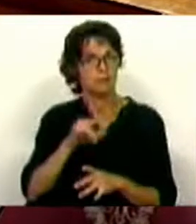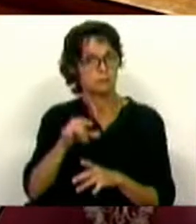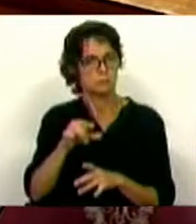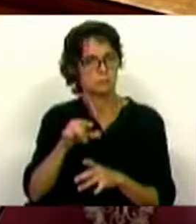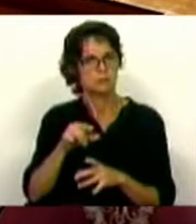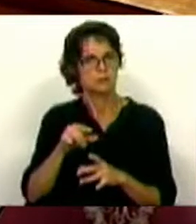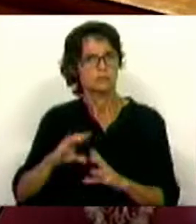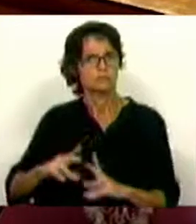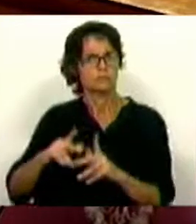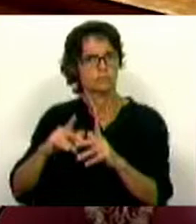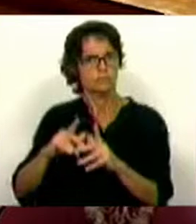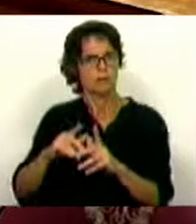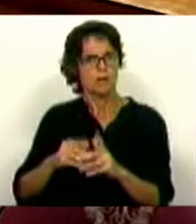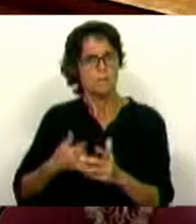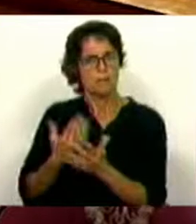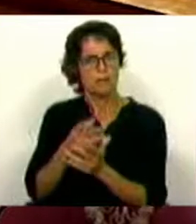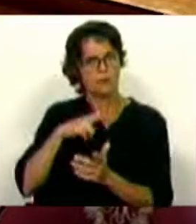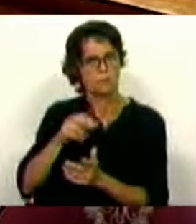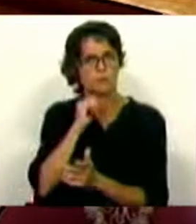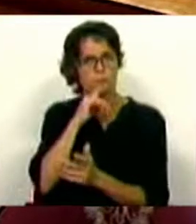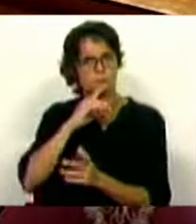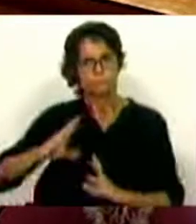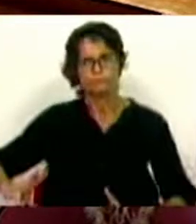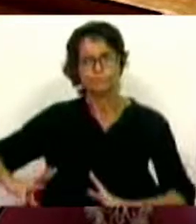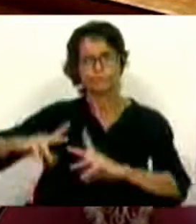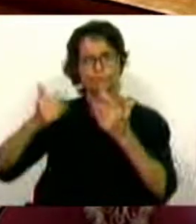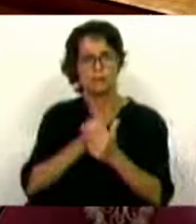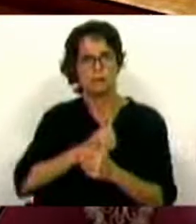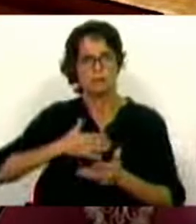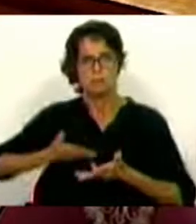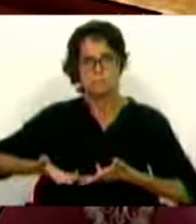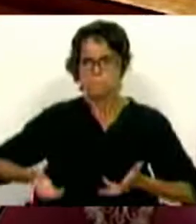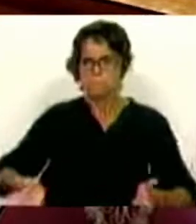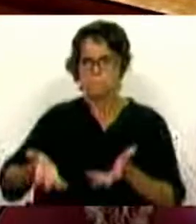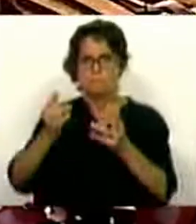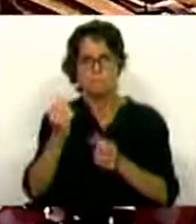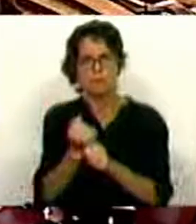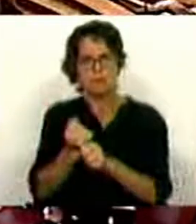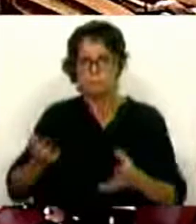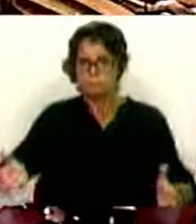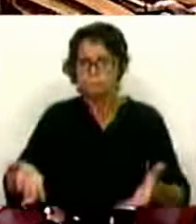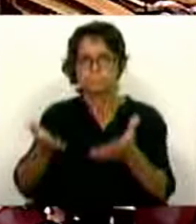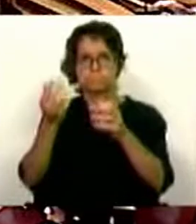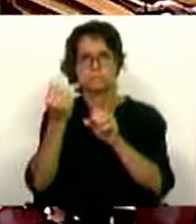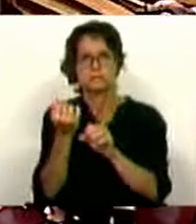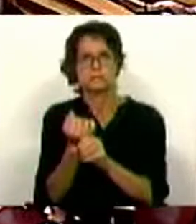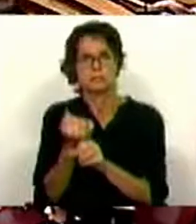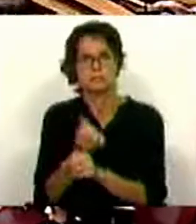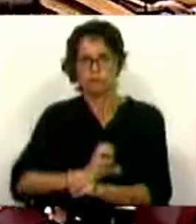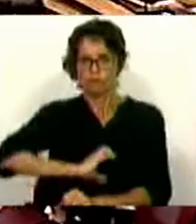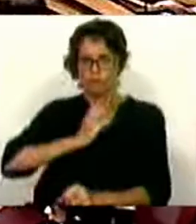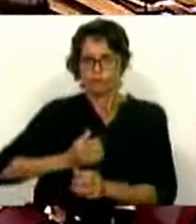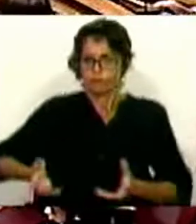permitiu reerguer o país, dinamizar a economia, criar emprego, injetar confiança e com isso sanear também as nossas